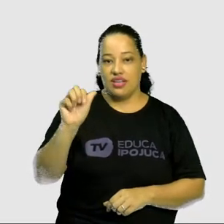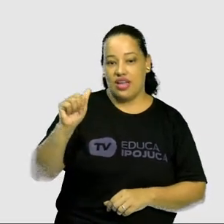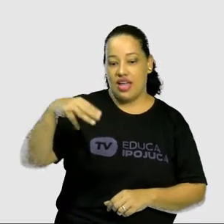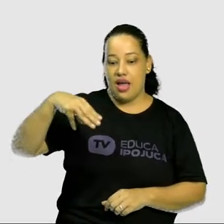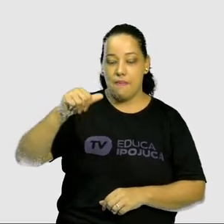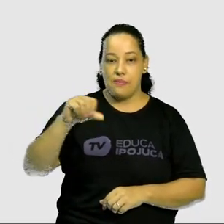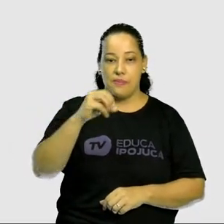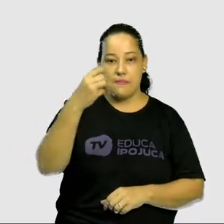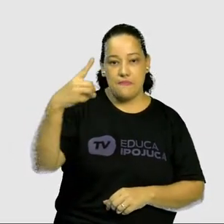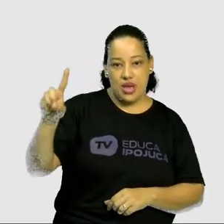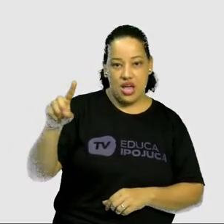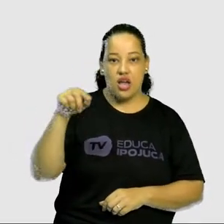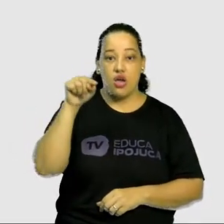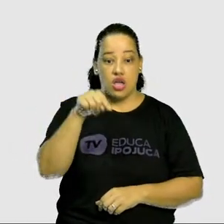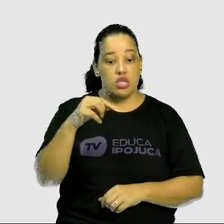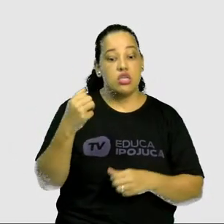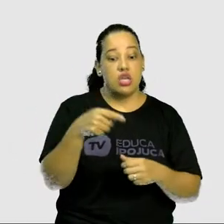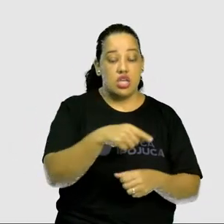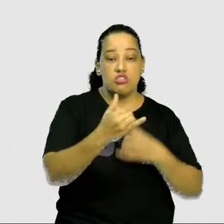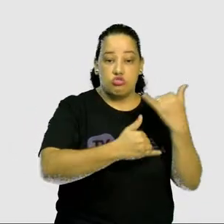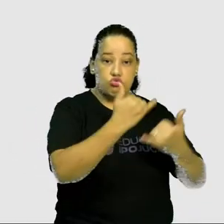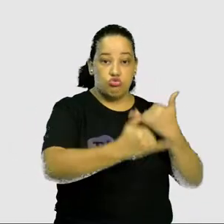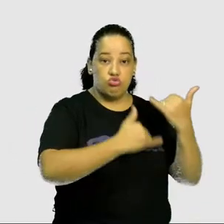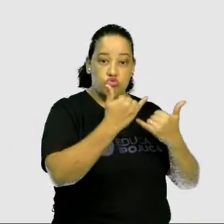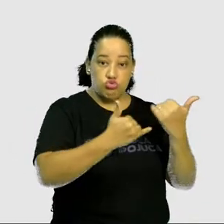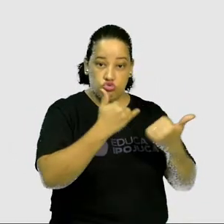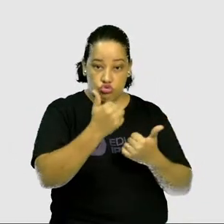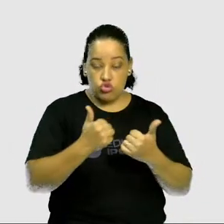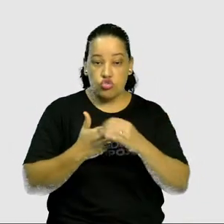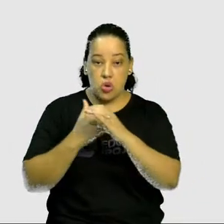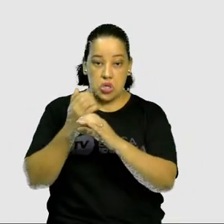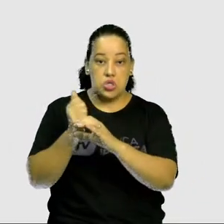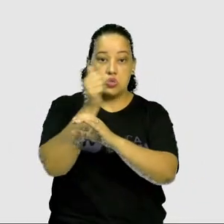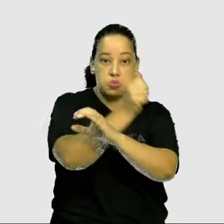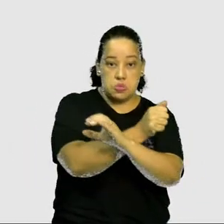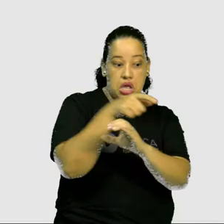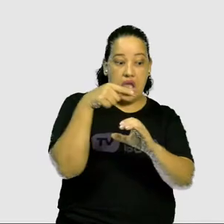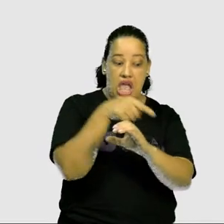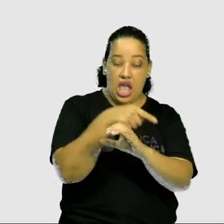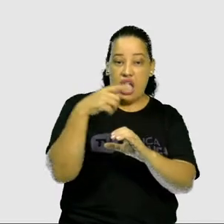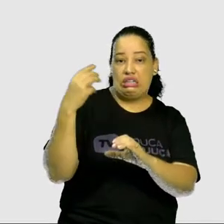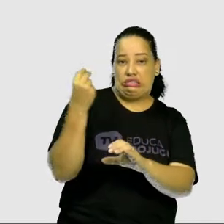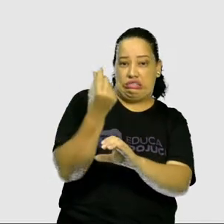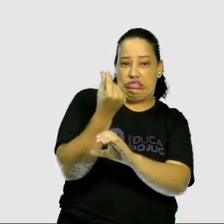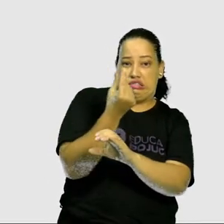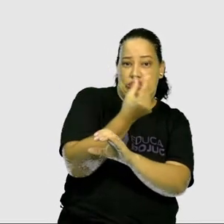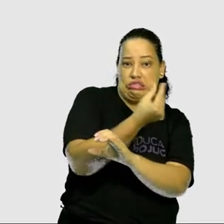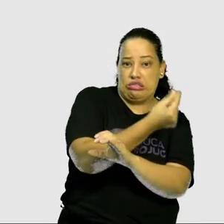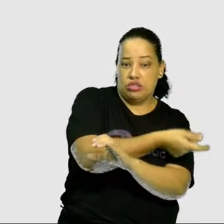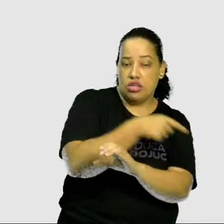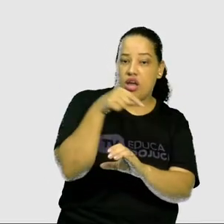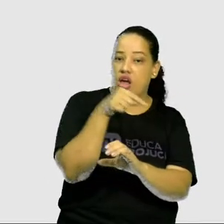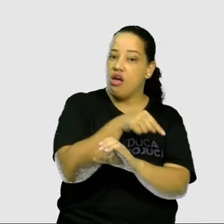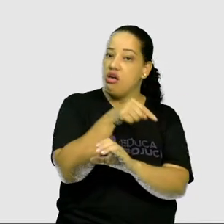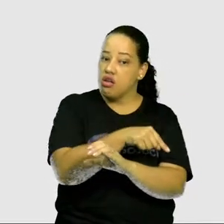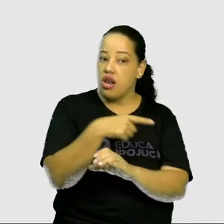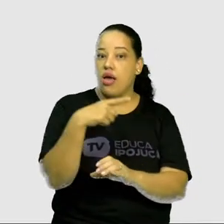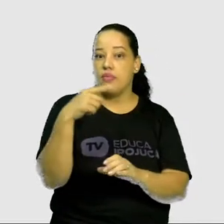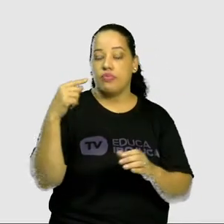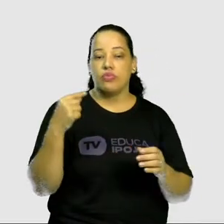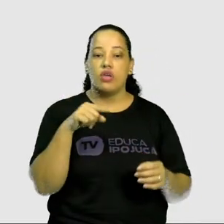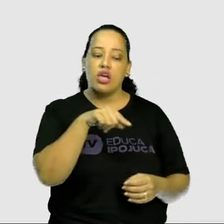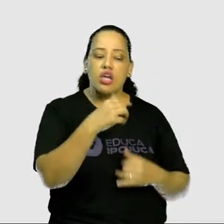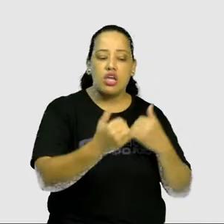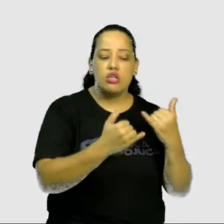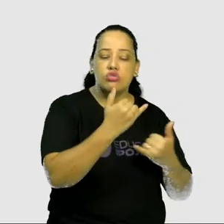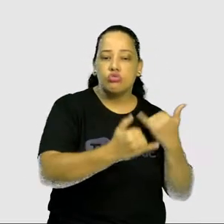um jogo de 3 mil anos antes de Cristo e tem como objetivo conseguir tirar todas as peças do tabuleiro,